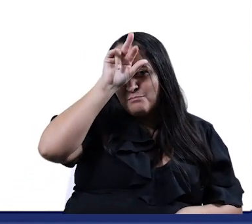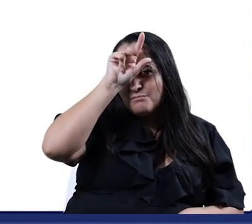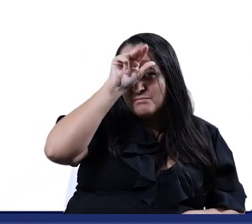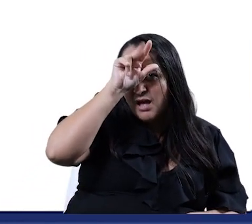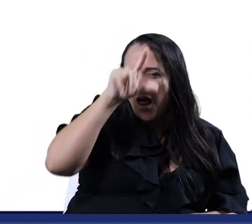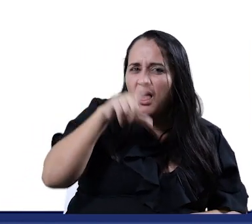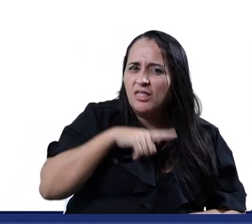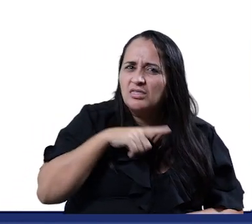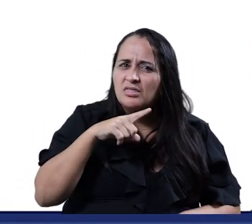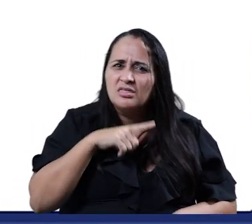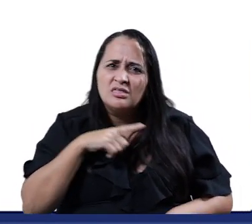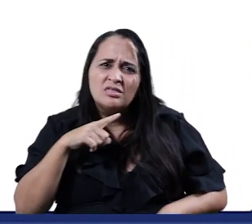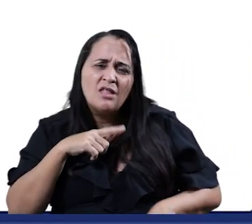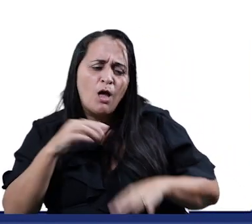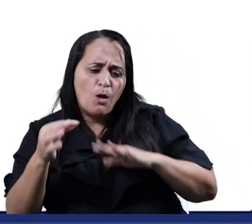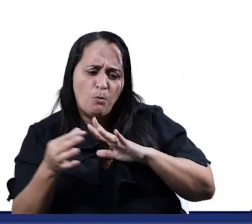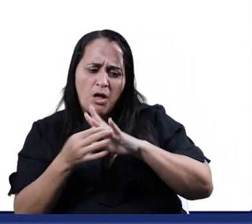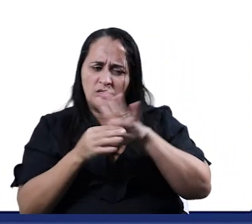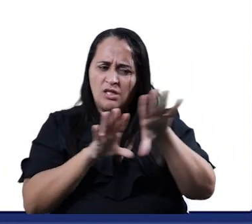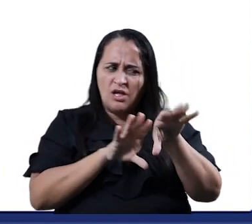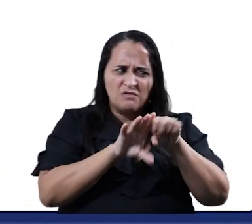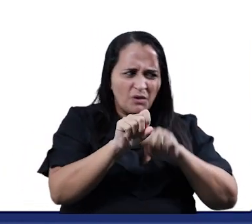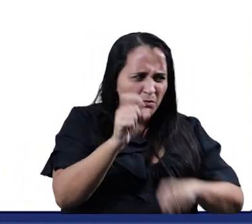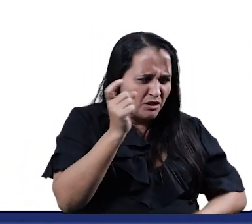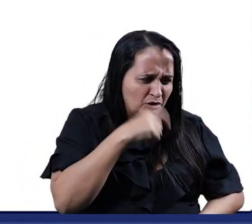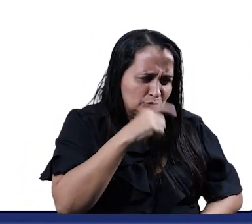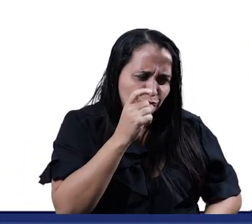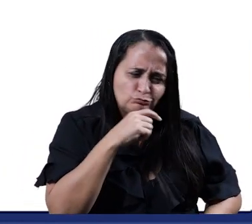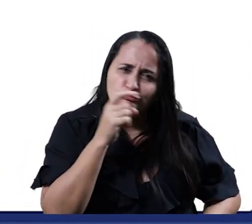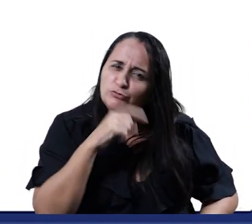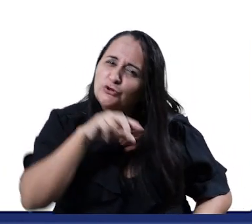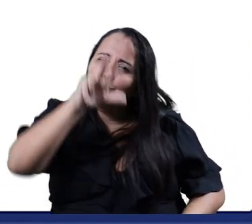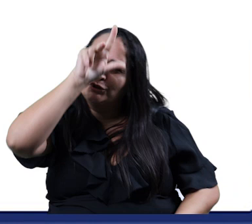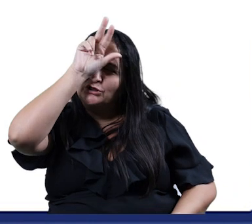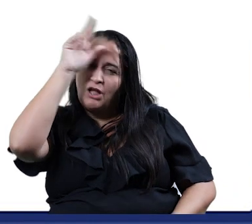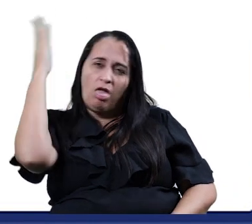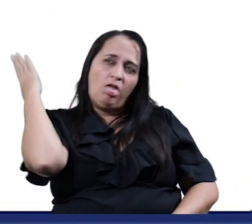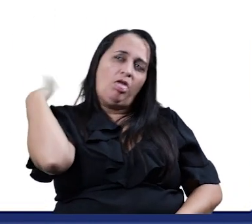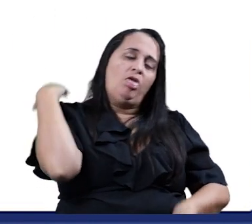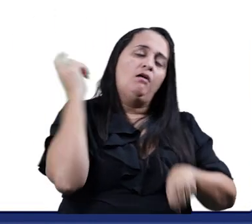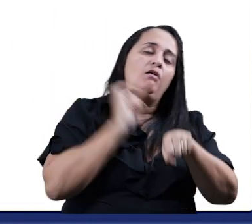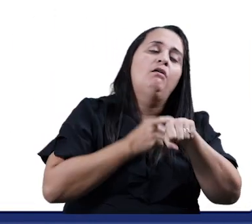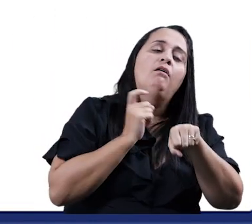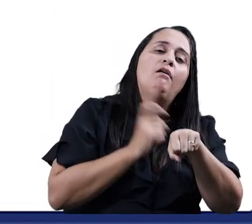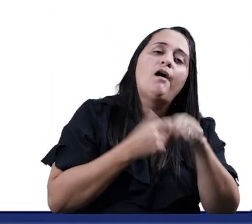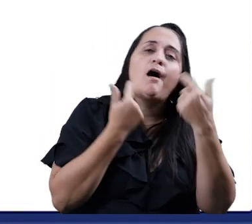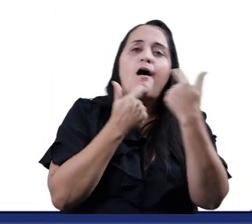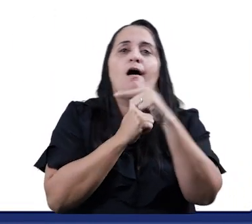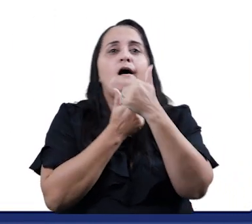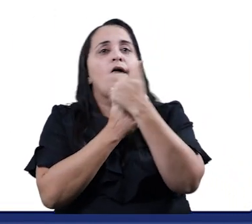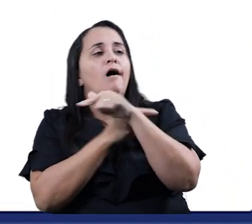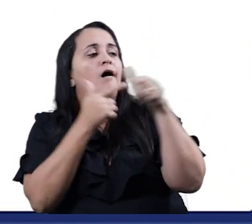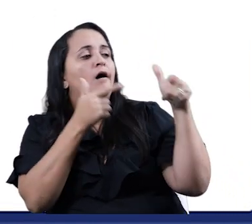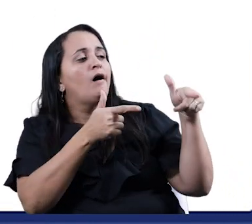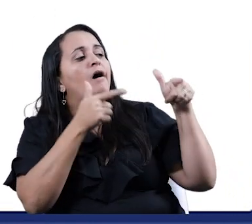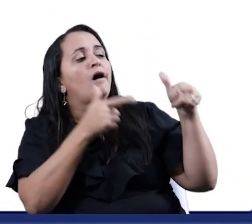A barata diz que tem um anel de formatura É mentira da barata, ela tem a cascadura